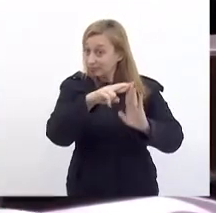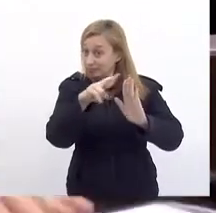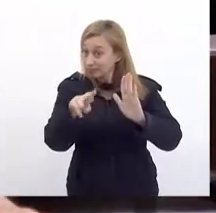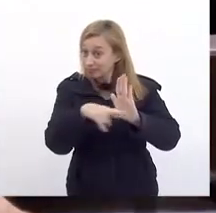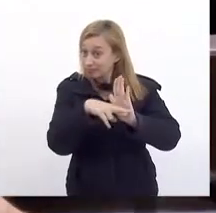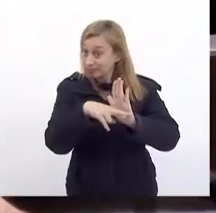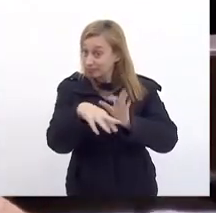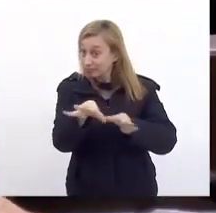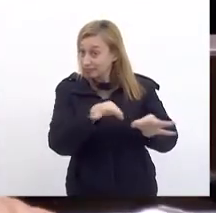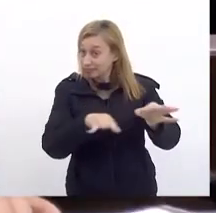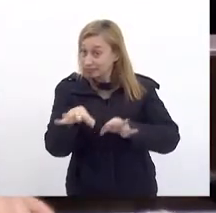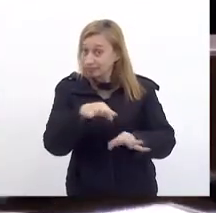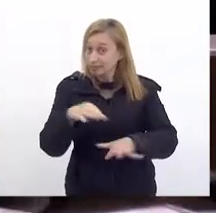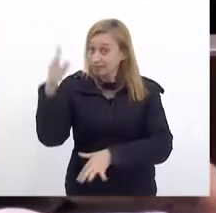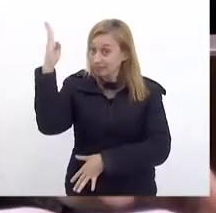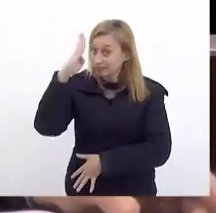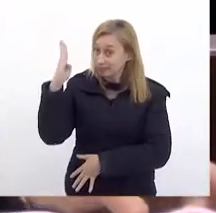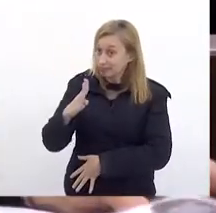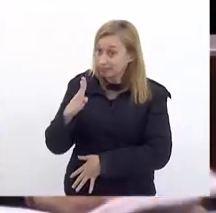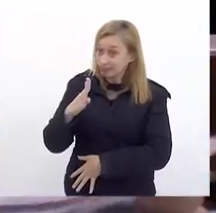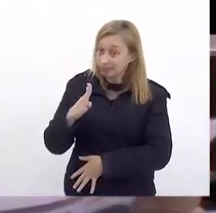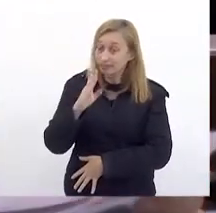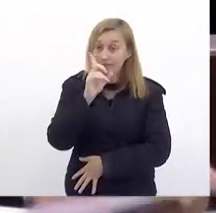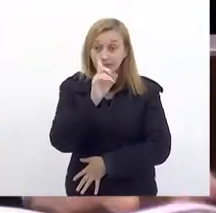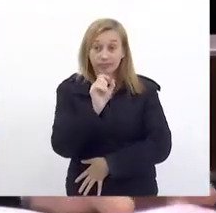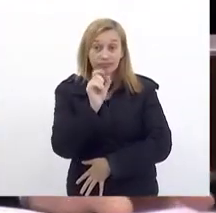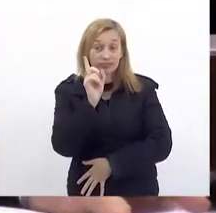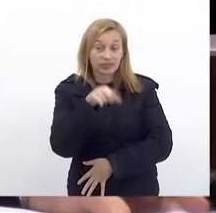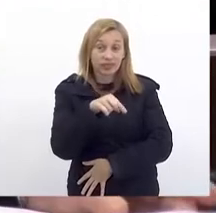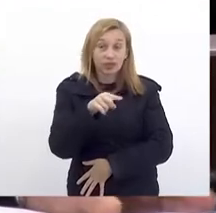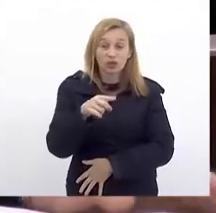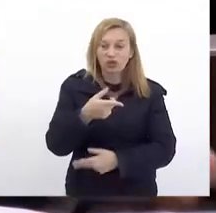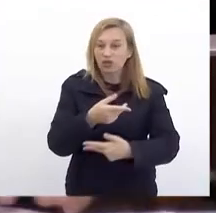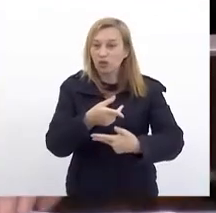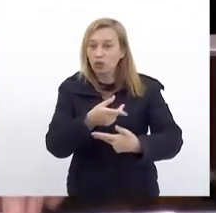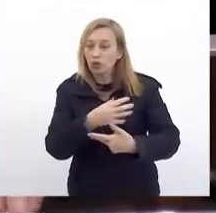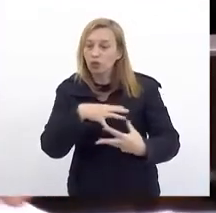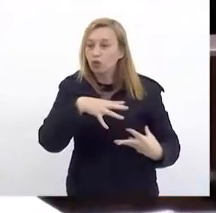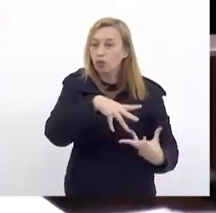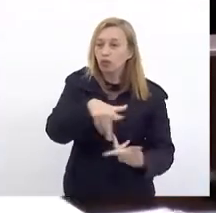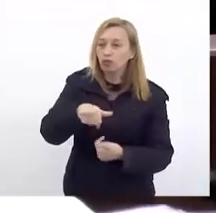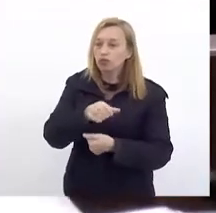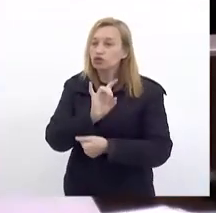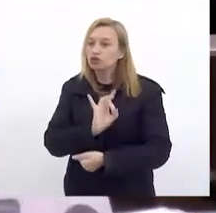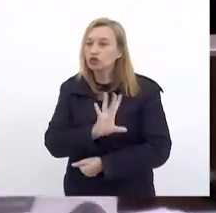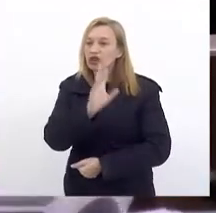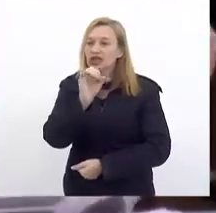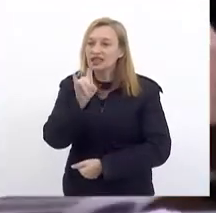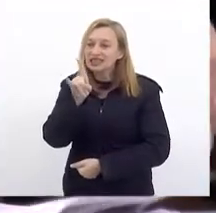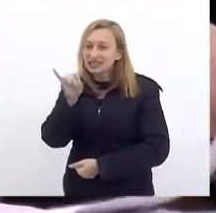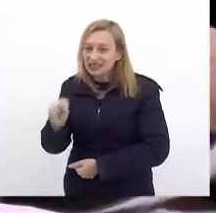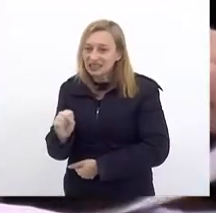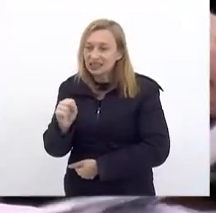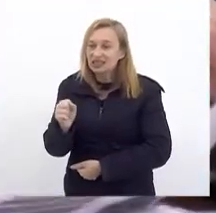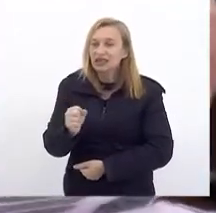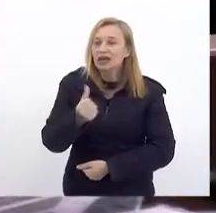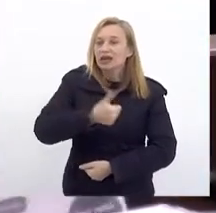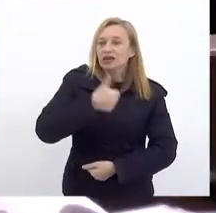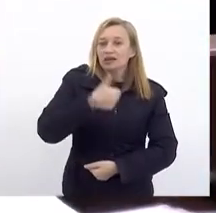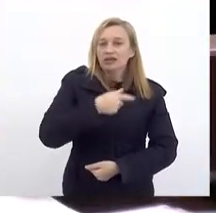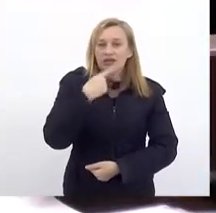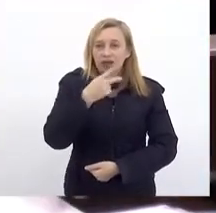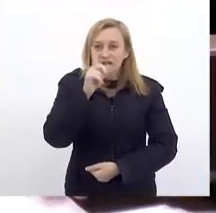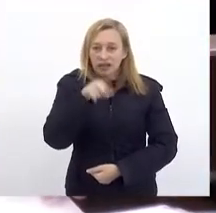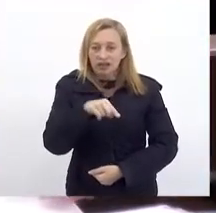Do planejamento Do Brasil Que é um mundo De siglas Bom Então primeiras palavras São de